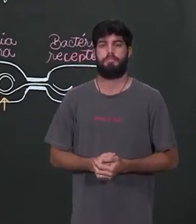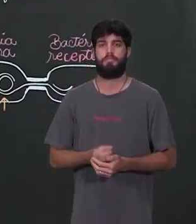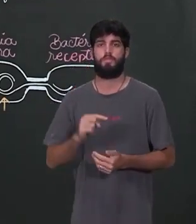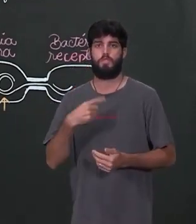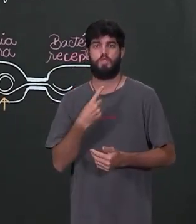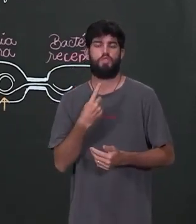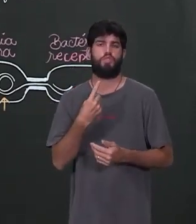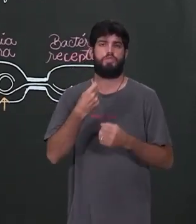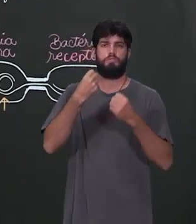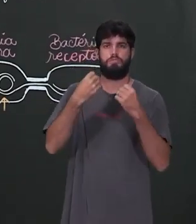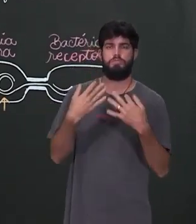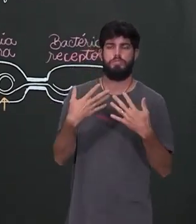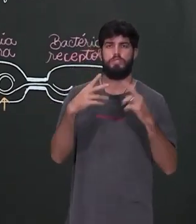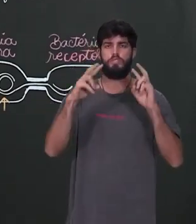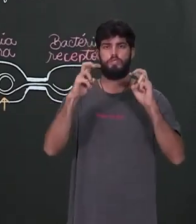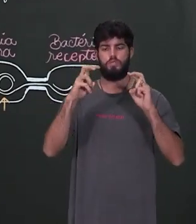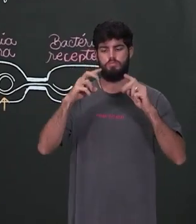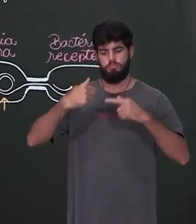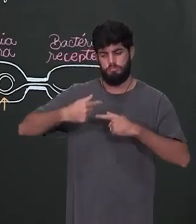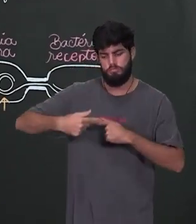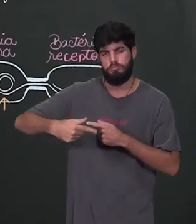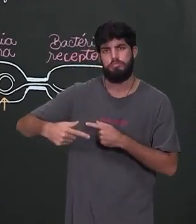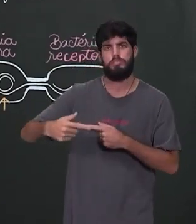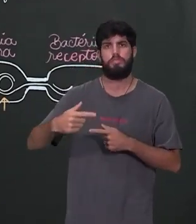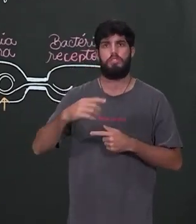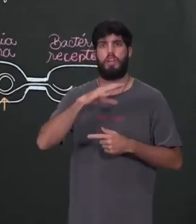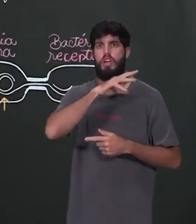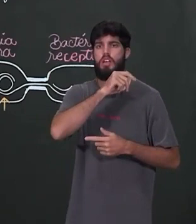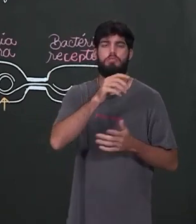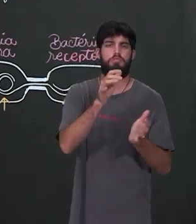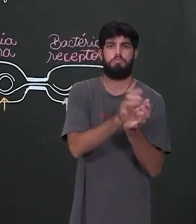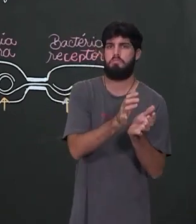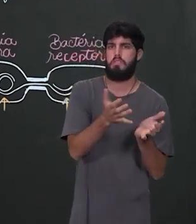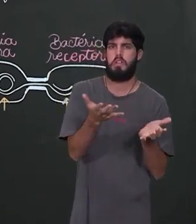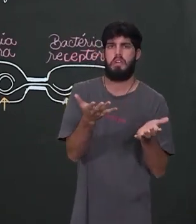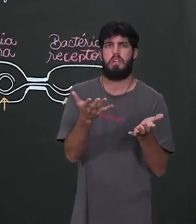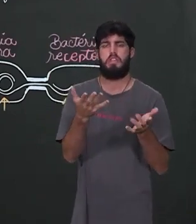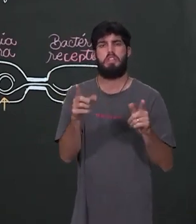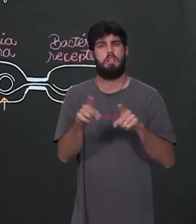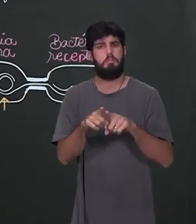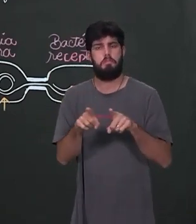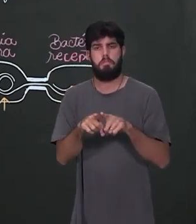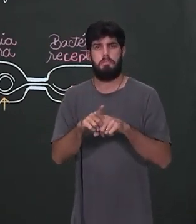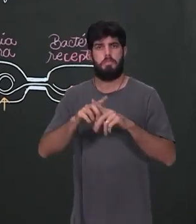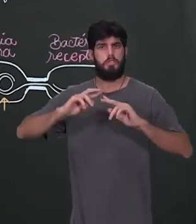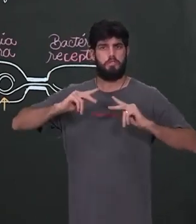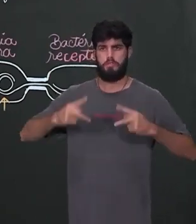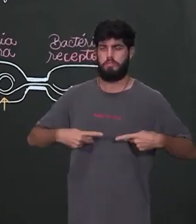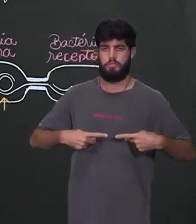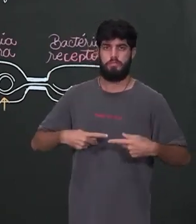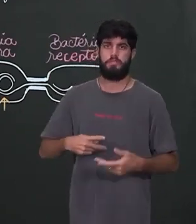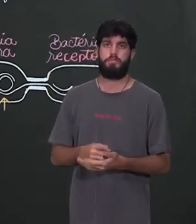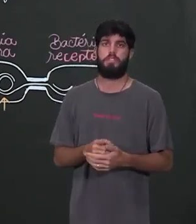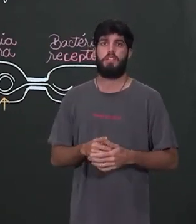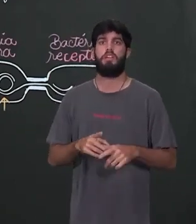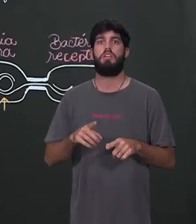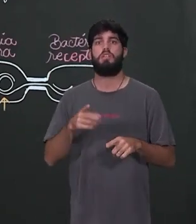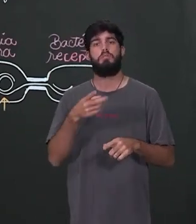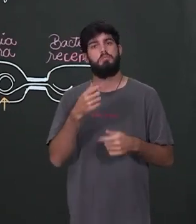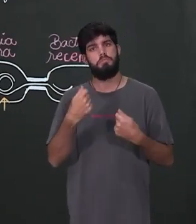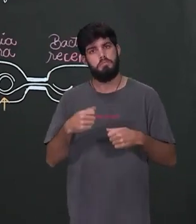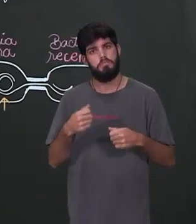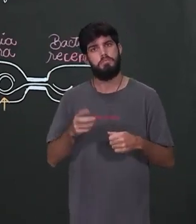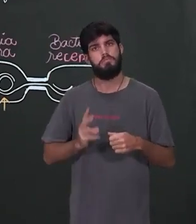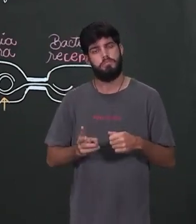a gente está falando de perpetuação das espécies. As espécies, o cara indivíduo precisa se reproduzir para manter a sua